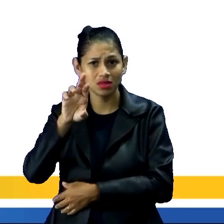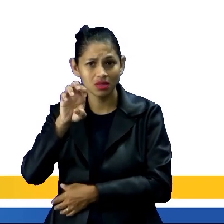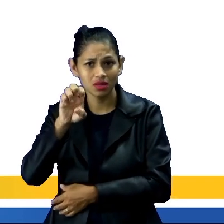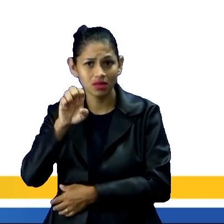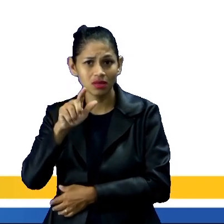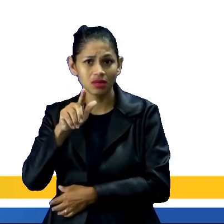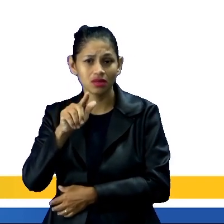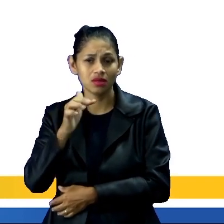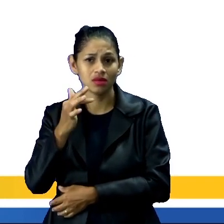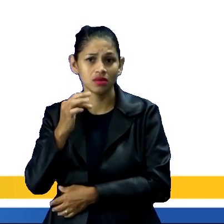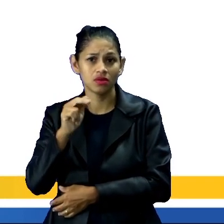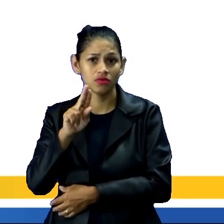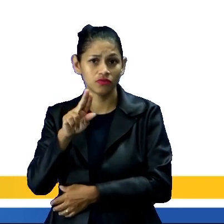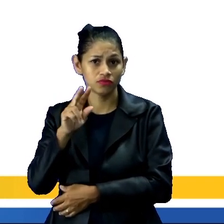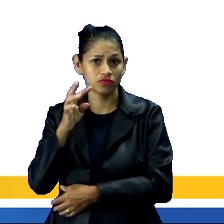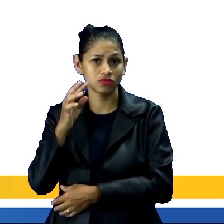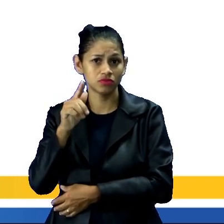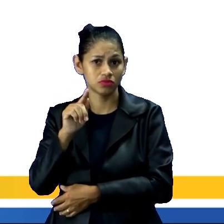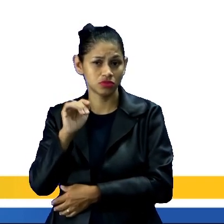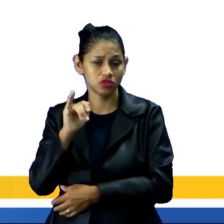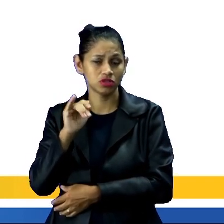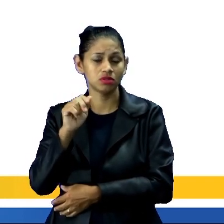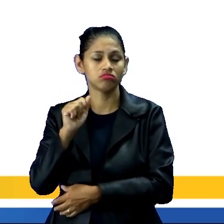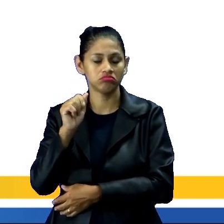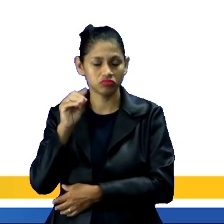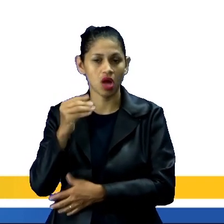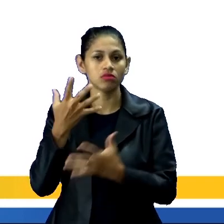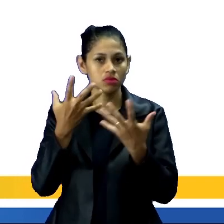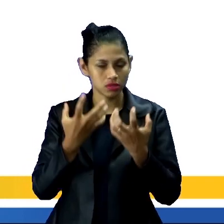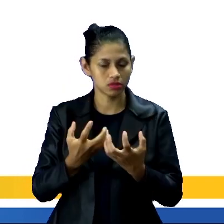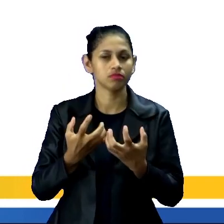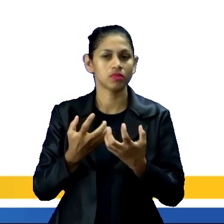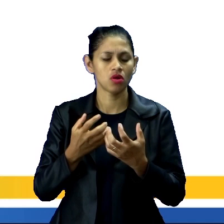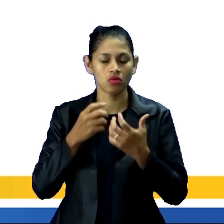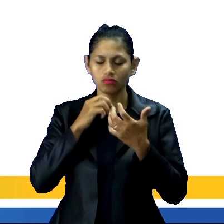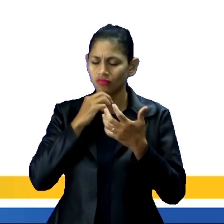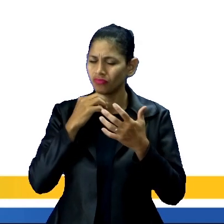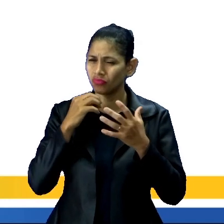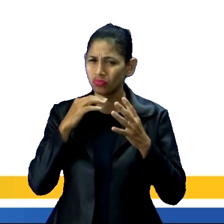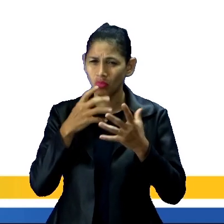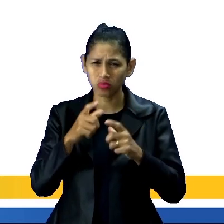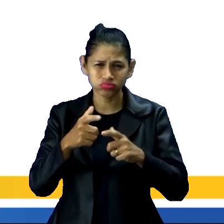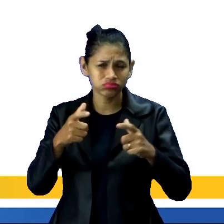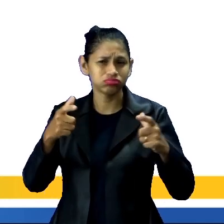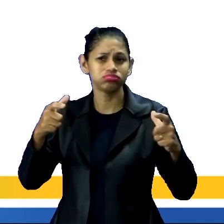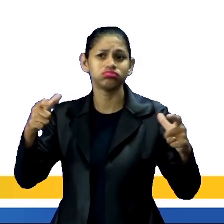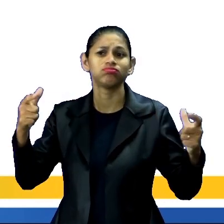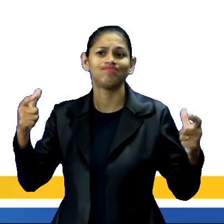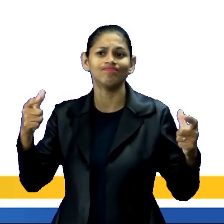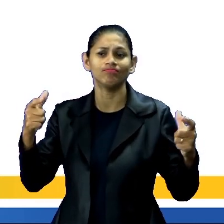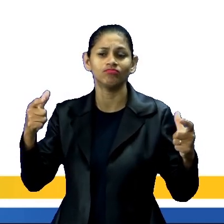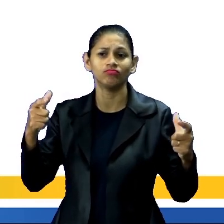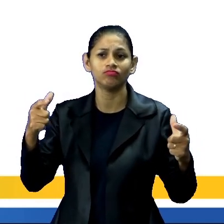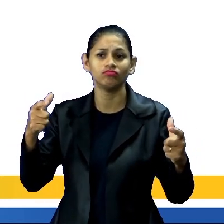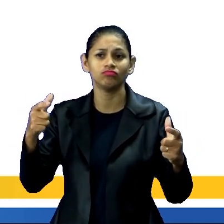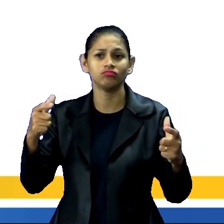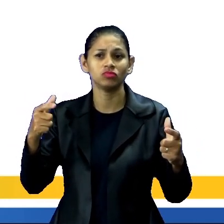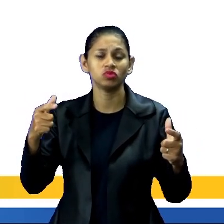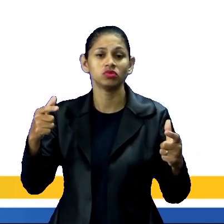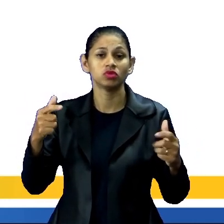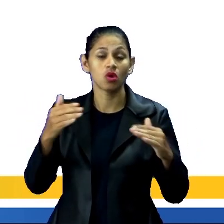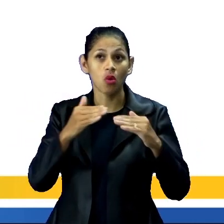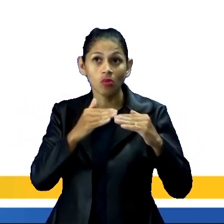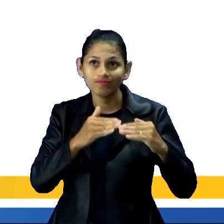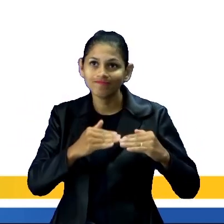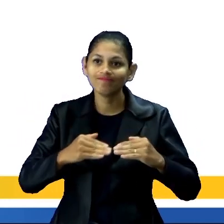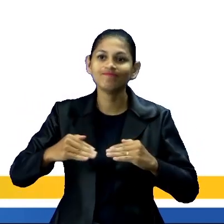nós temos recebido muitos refugiados no Brasil. Você vê aí nesse gráfico, 1.000 refugiados no Brasil, quer dizer, né, o